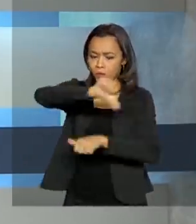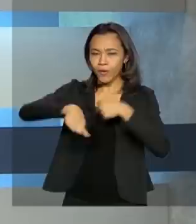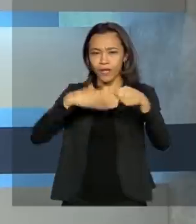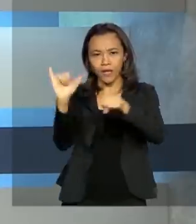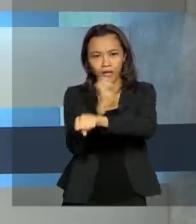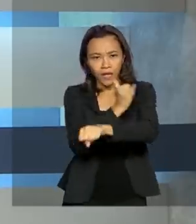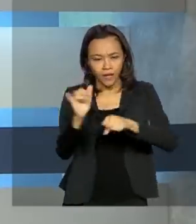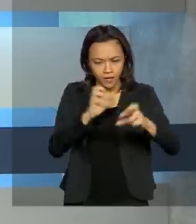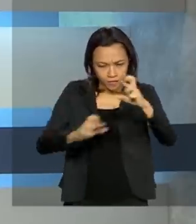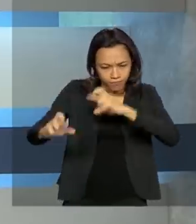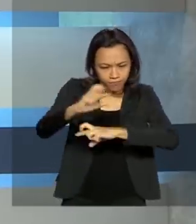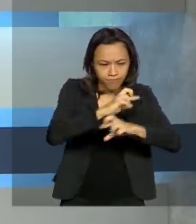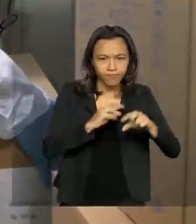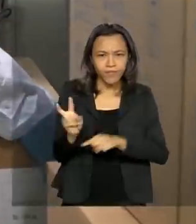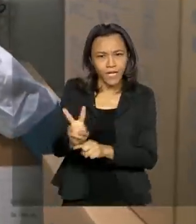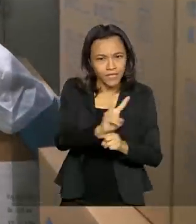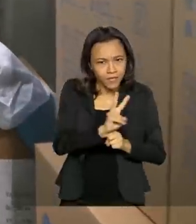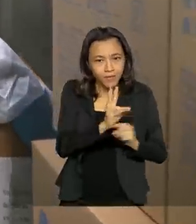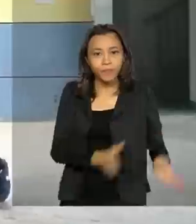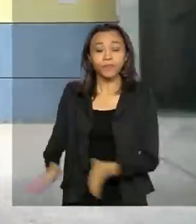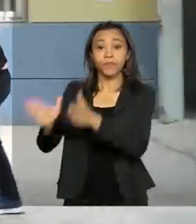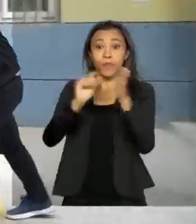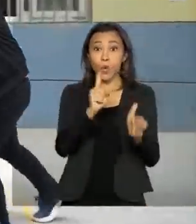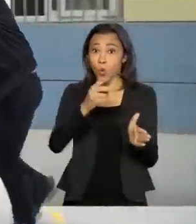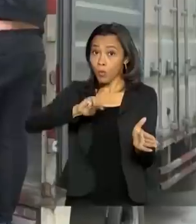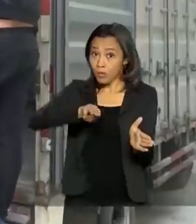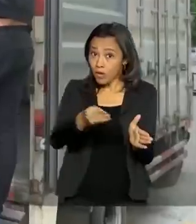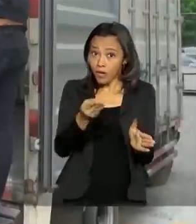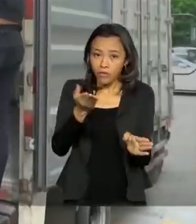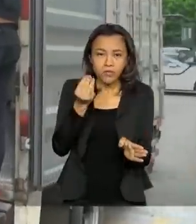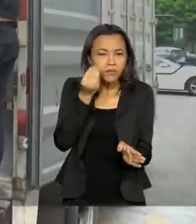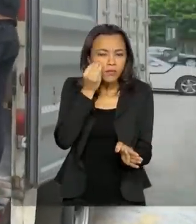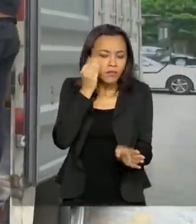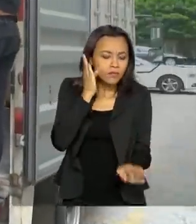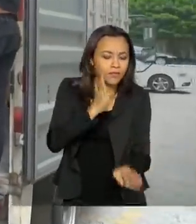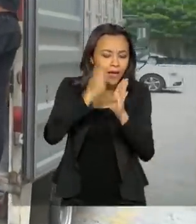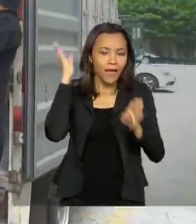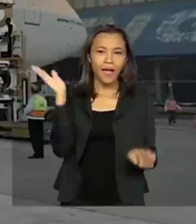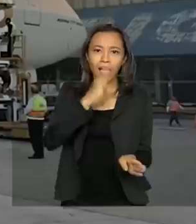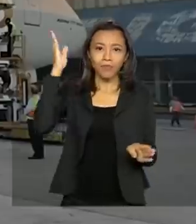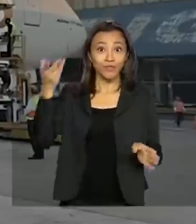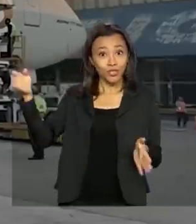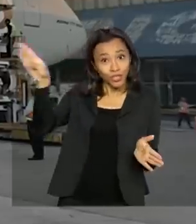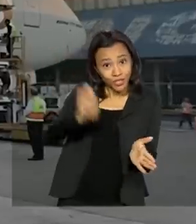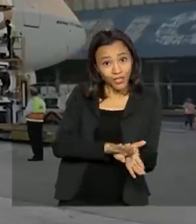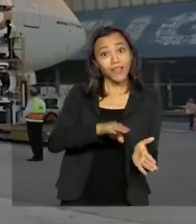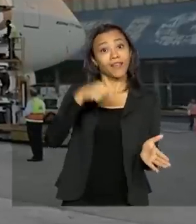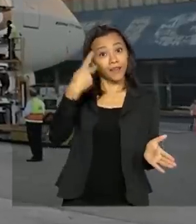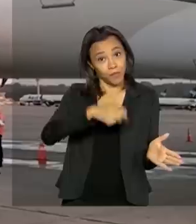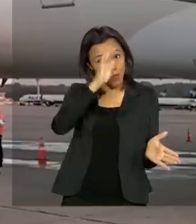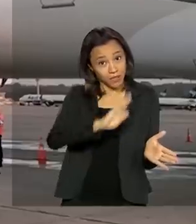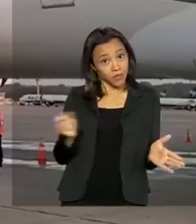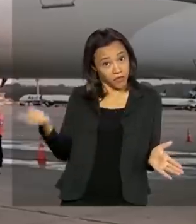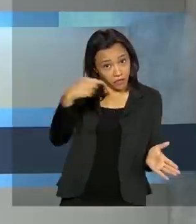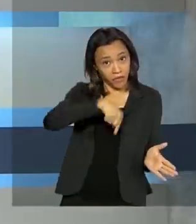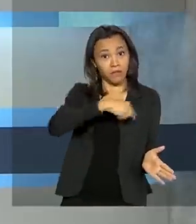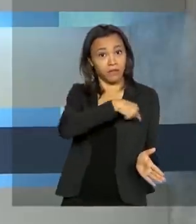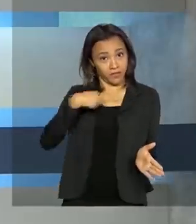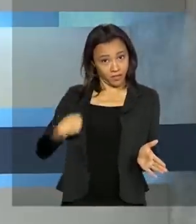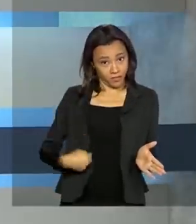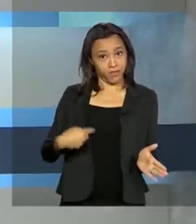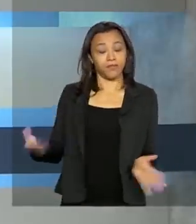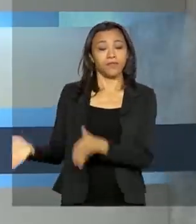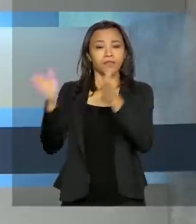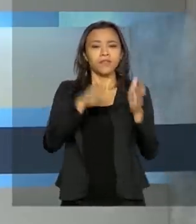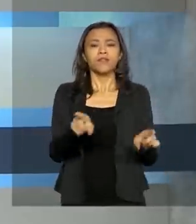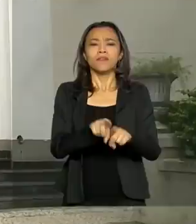de fiscalização. Um milhão de testes rápidos do novo coronavírus chegam da China para atender a demanda do país. E veja